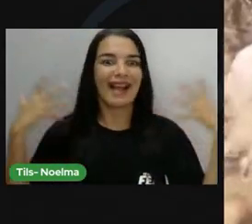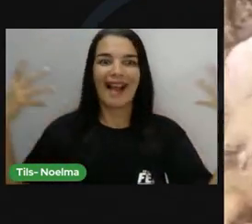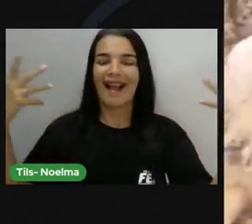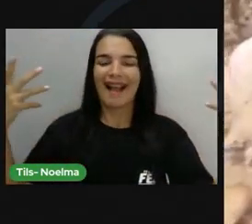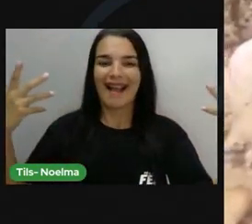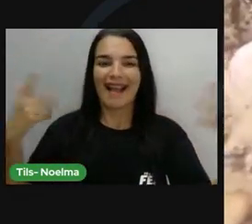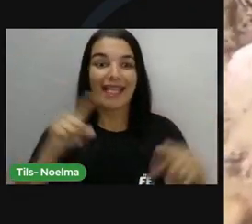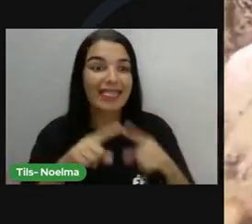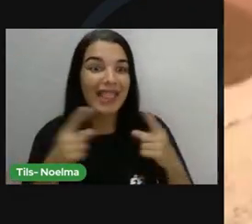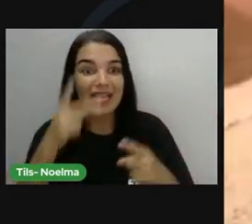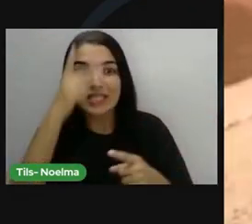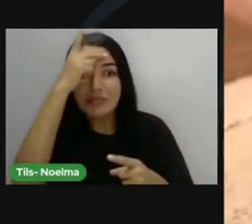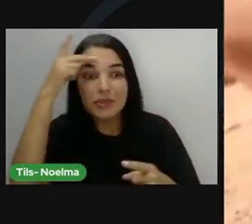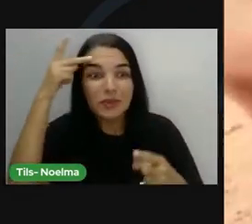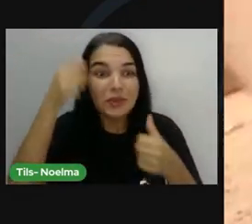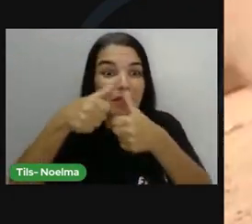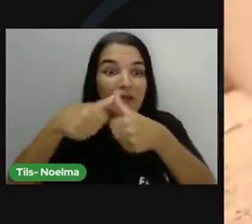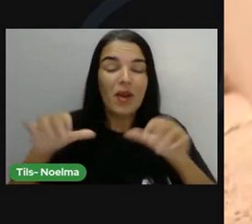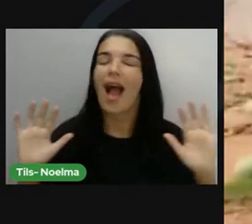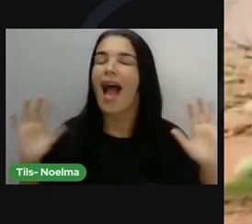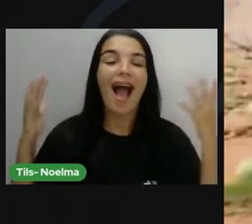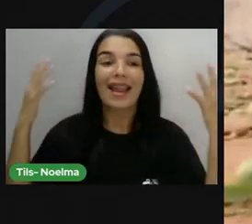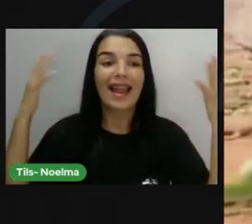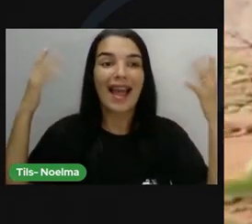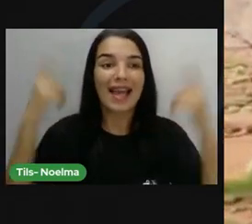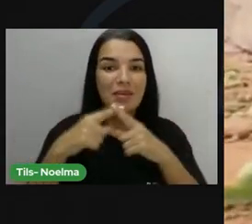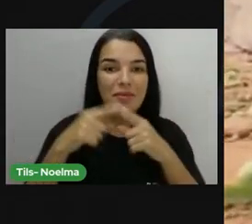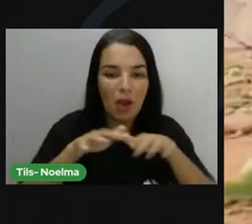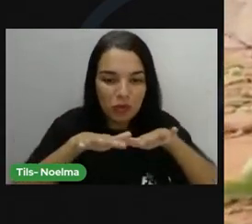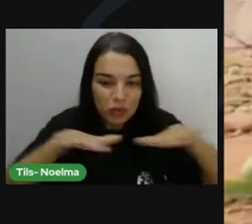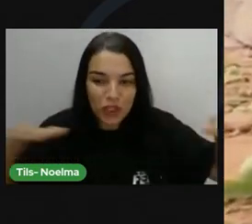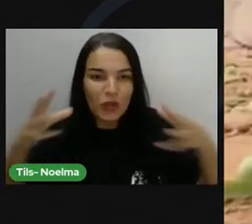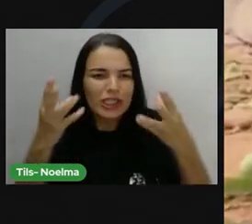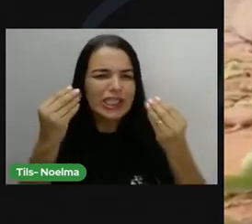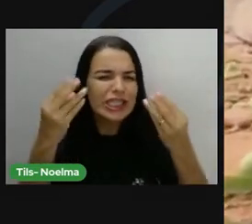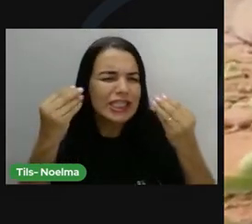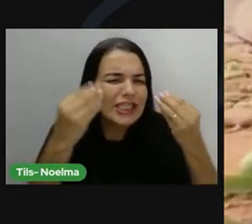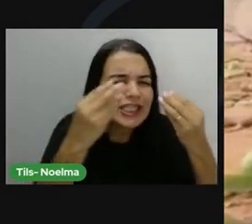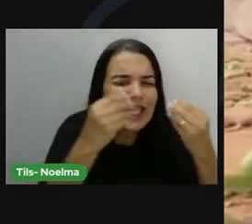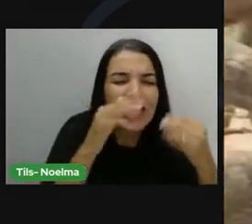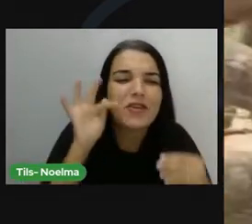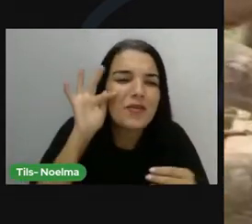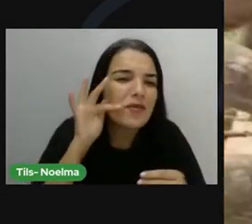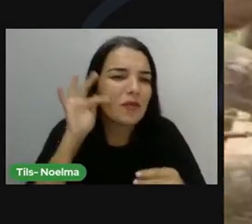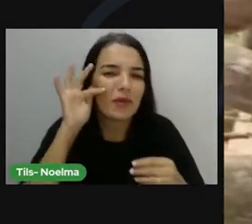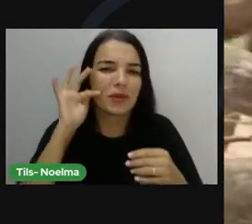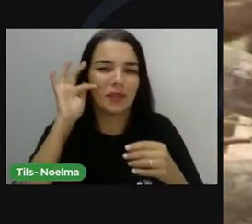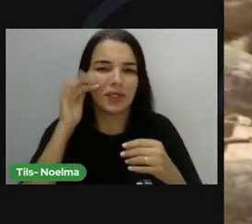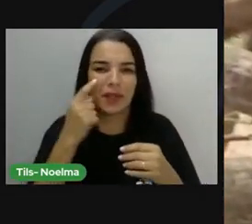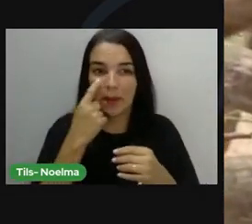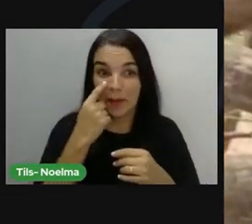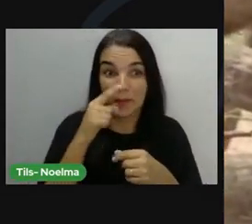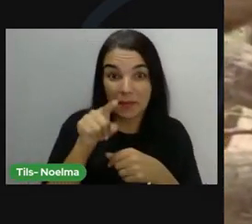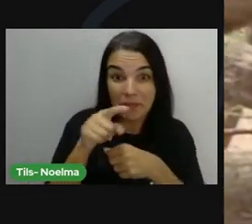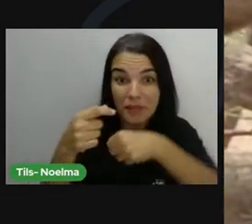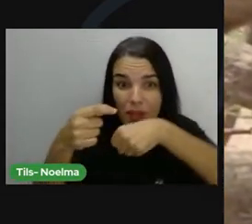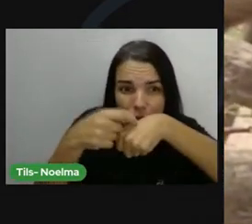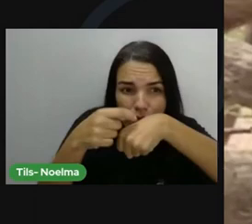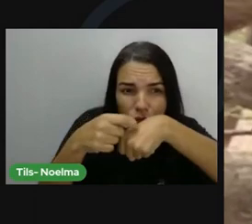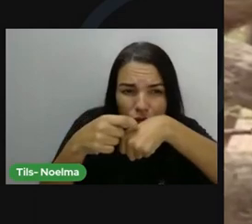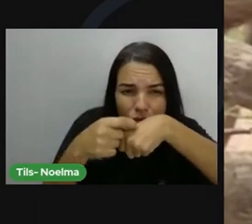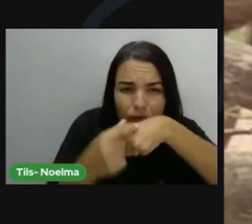os catadores de umbu do que encontrar o chão desse jeito, forrado de frutas. Está vendo esse furinho aqui na fruta?